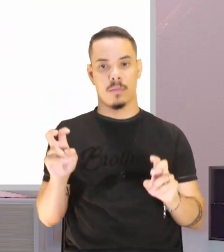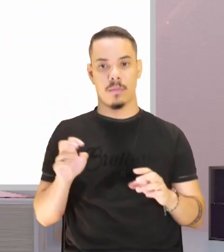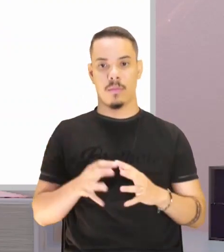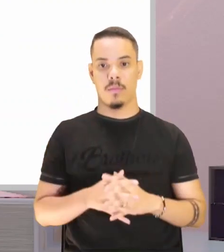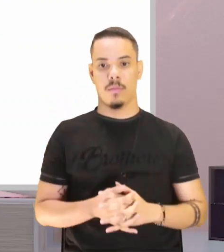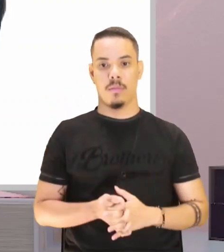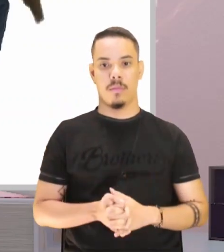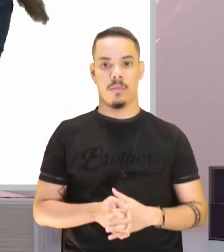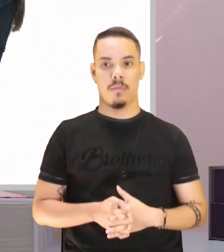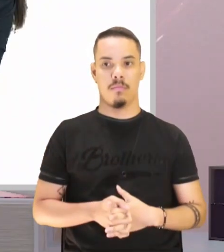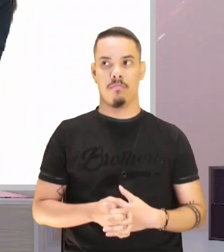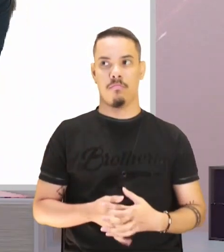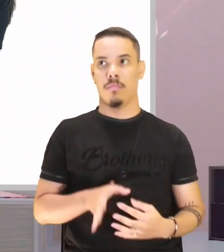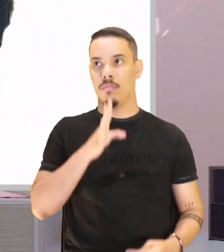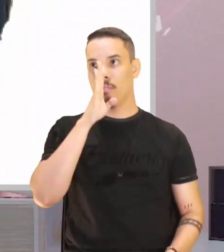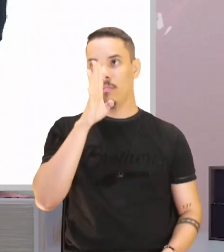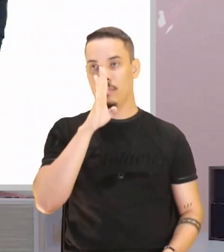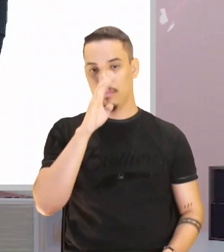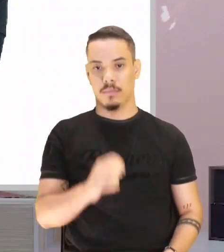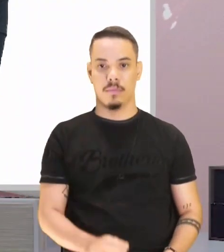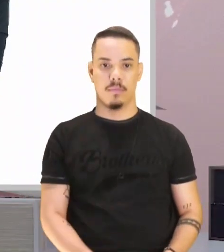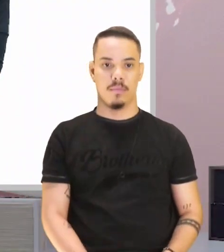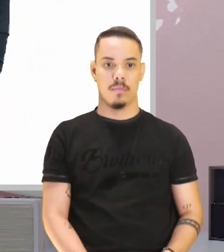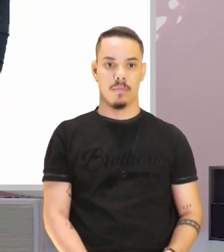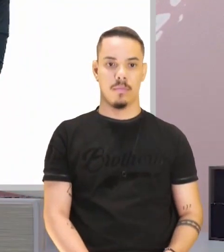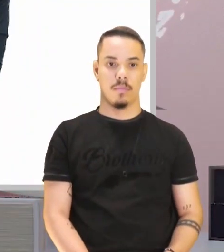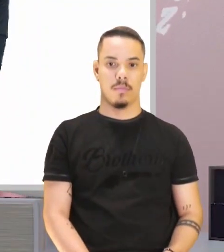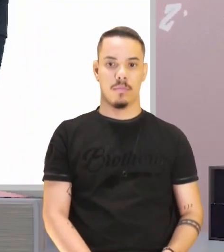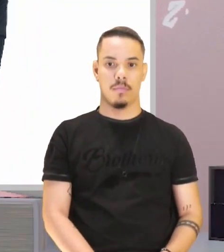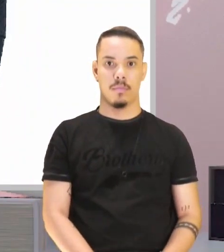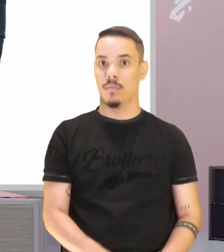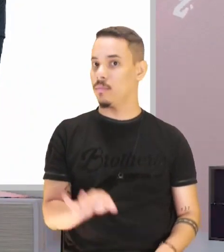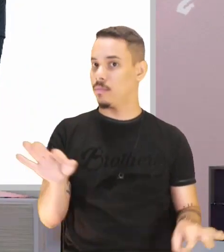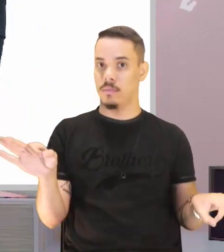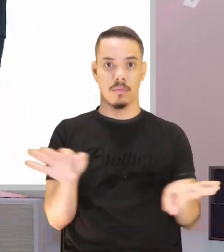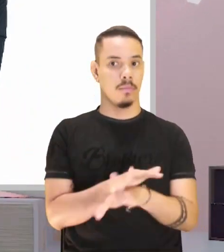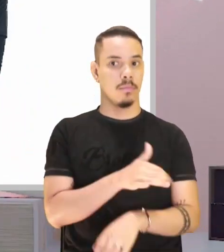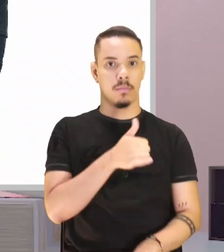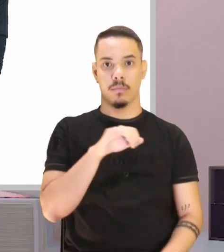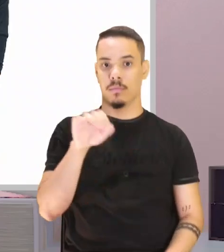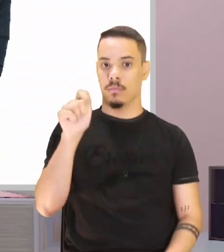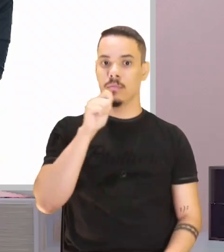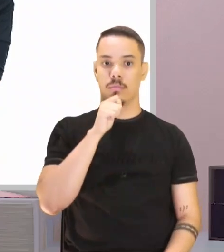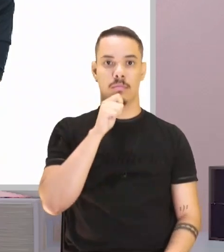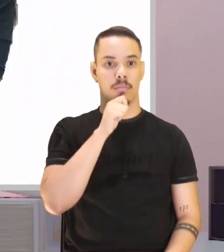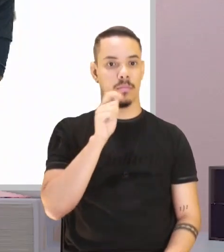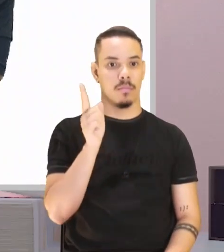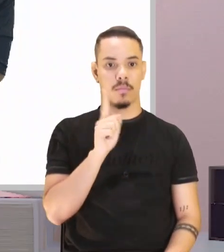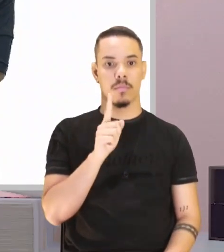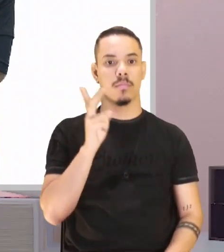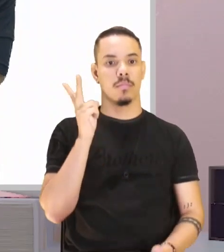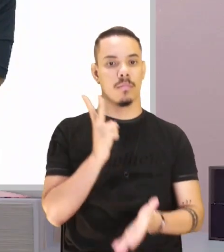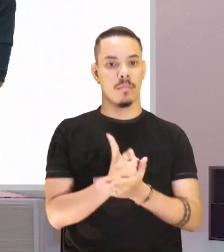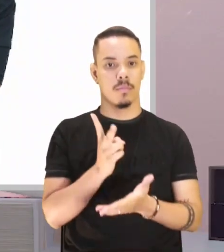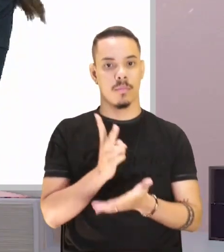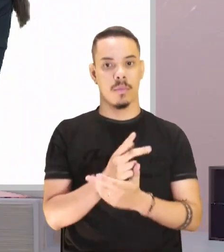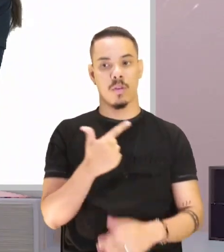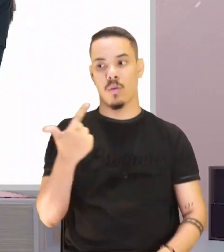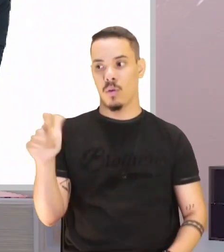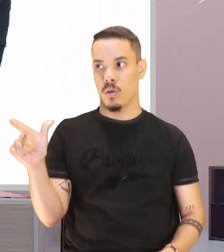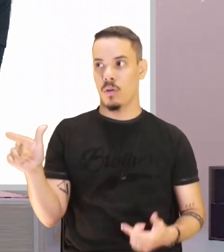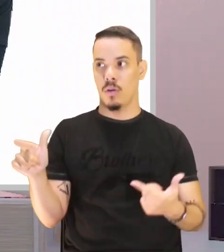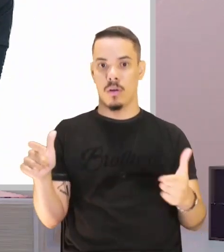algo do exagero? Mas, não terminou totalmente, sempre um autor ouro ou outro,